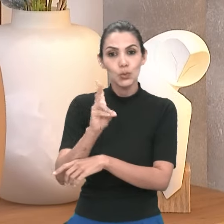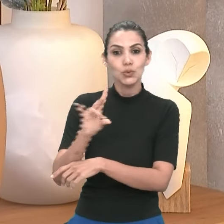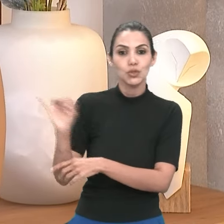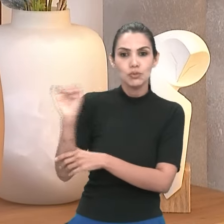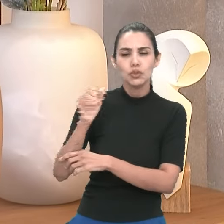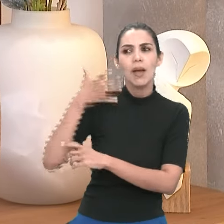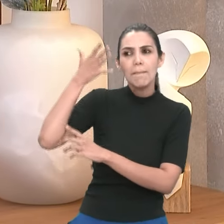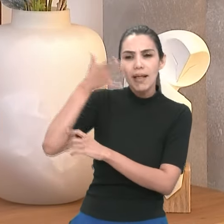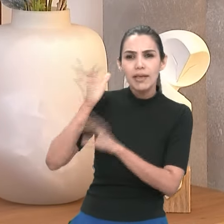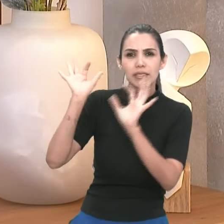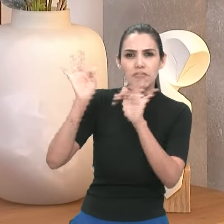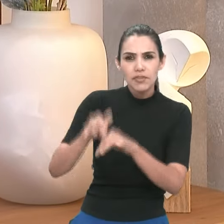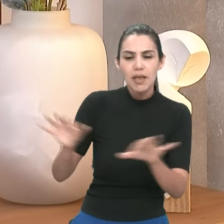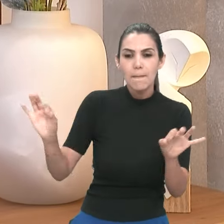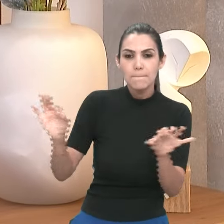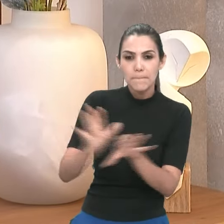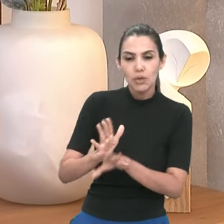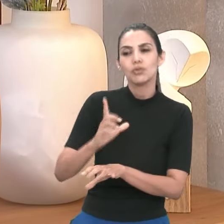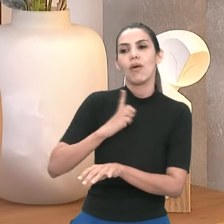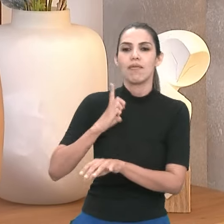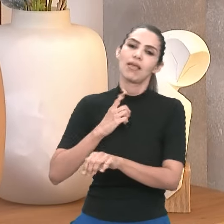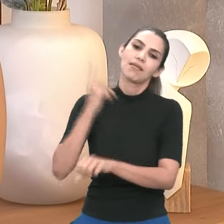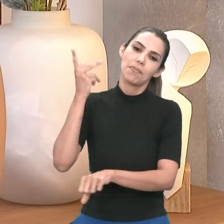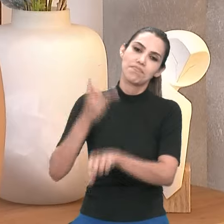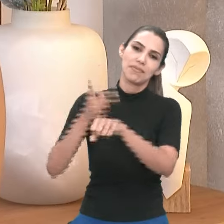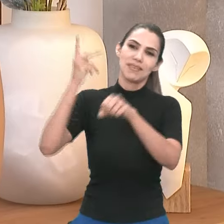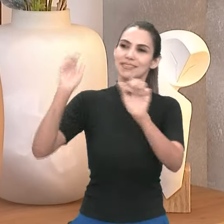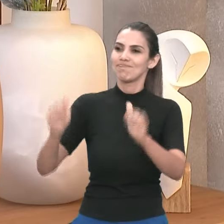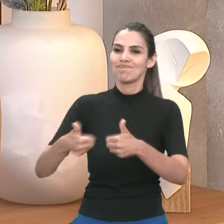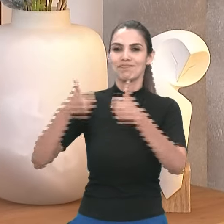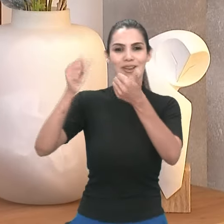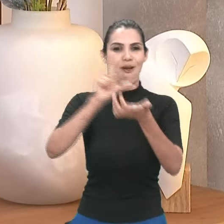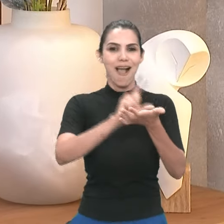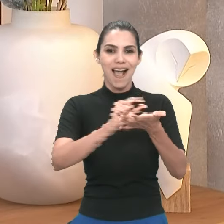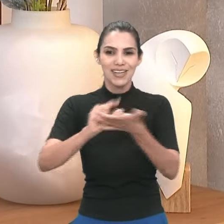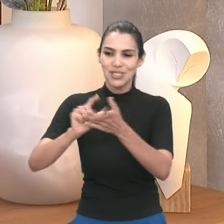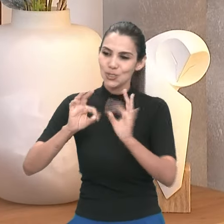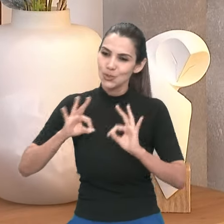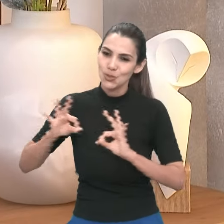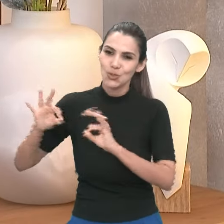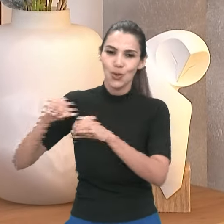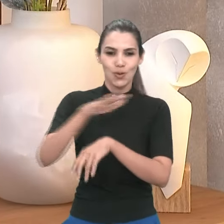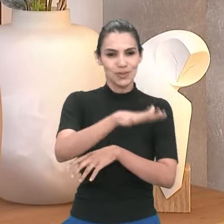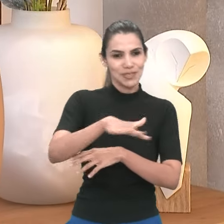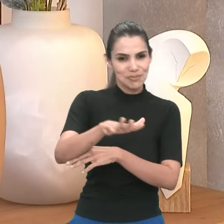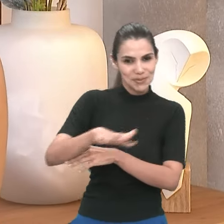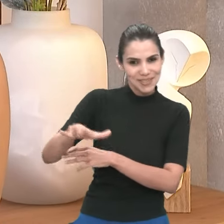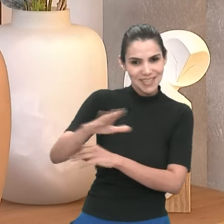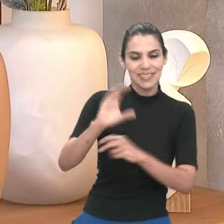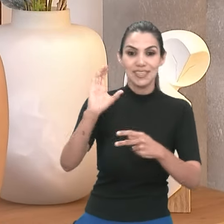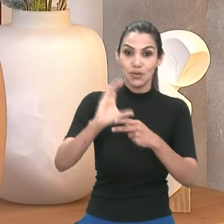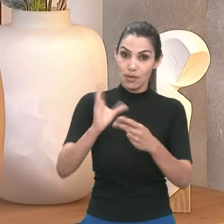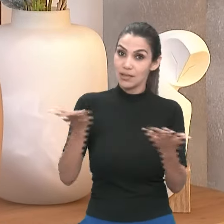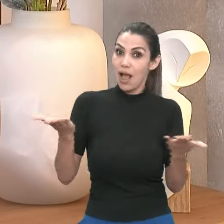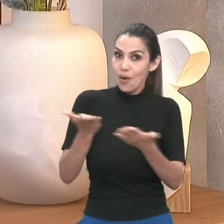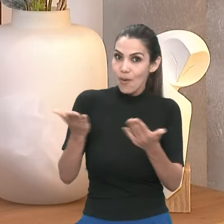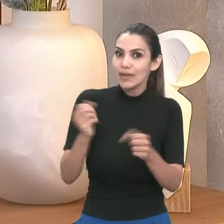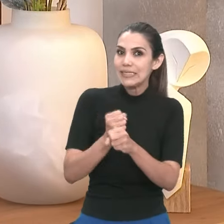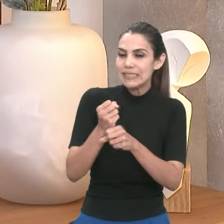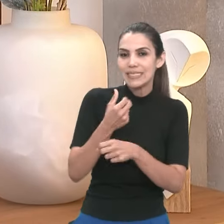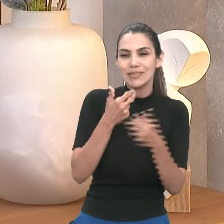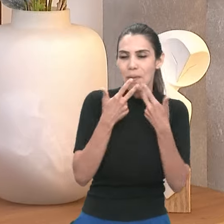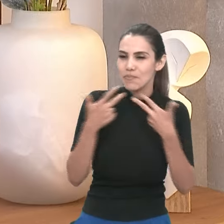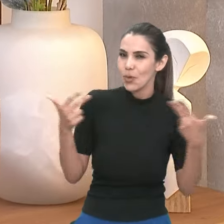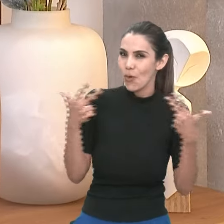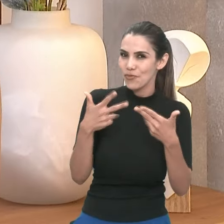última palestra, a premiação dos melhores trabalhos de todas as modalidades do nosso congresso. Então, essa é uma novidade desse ano, em